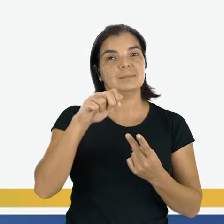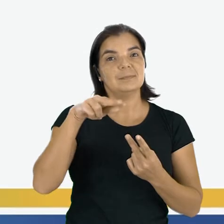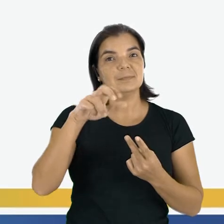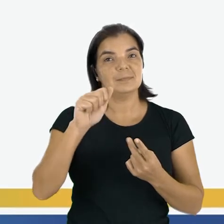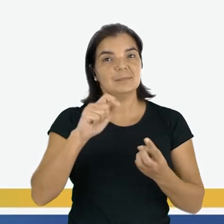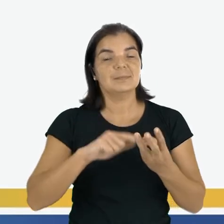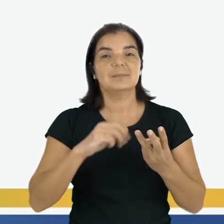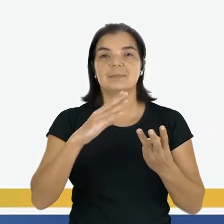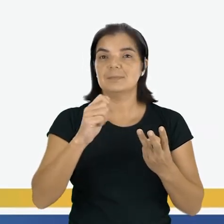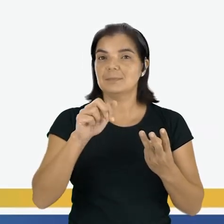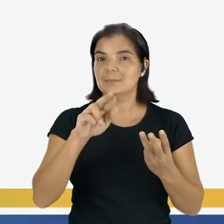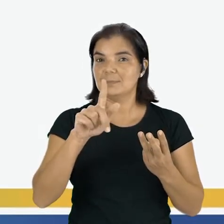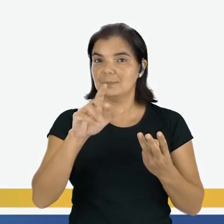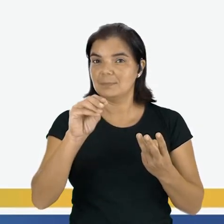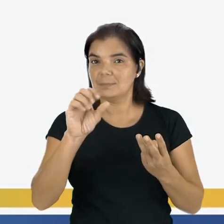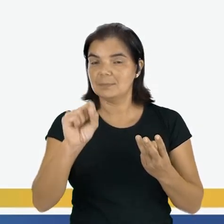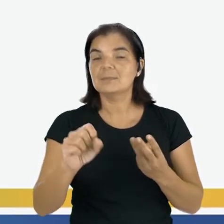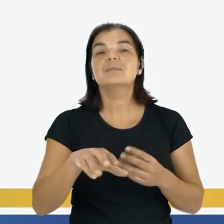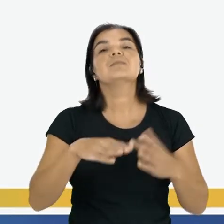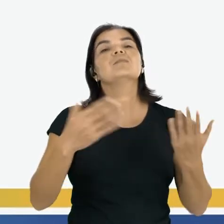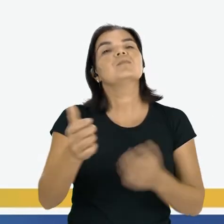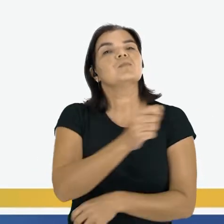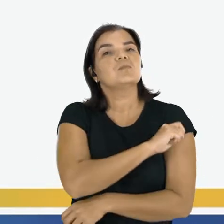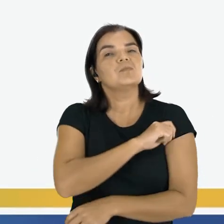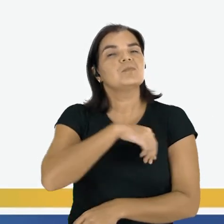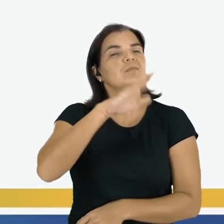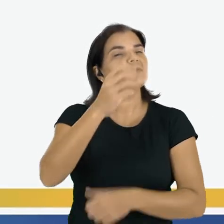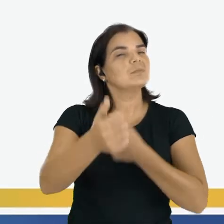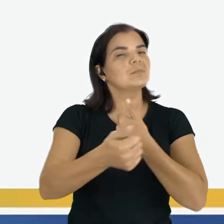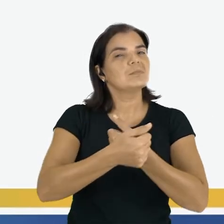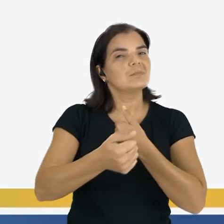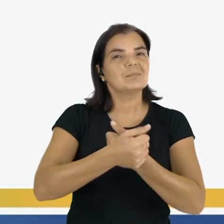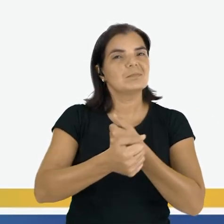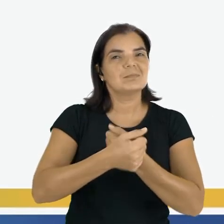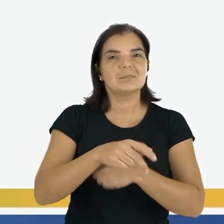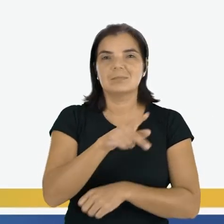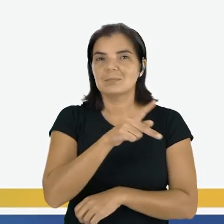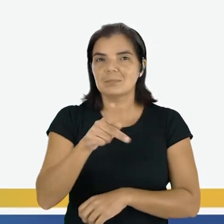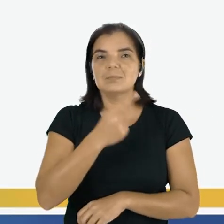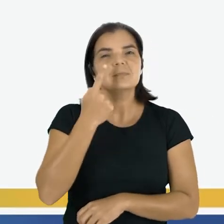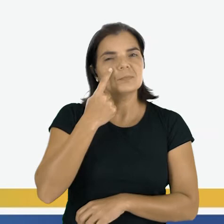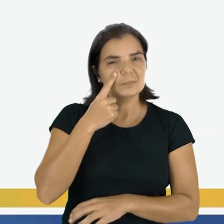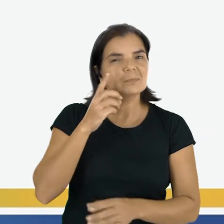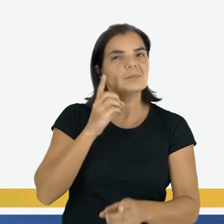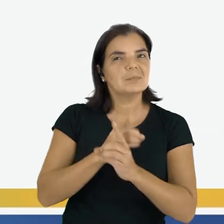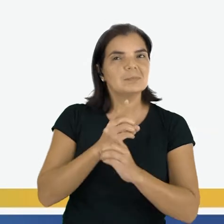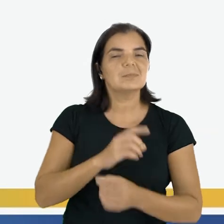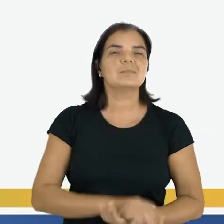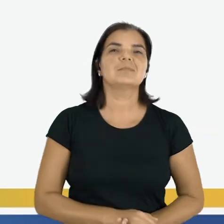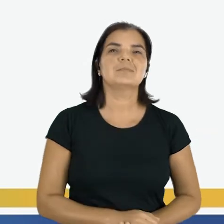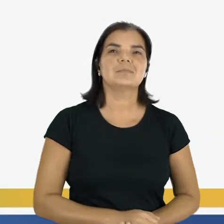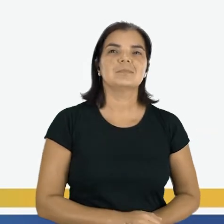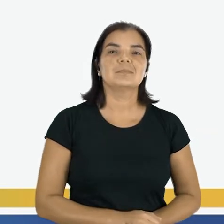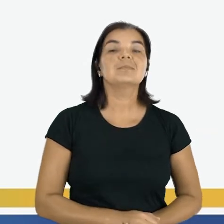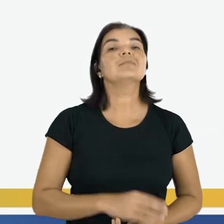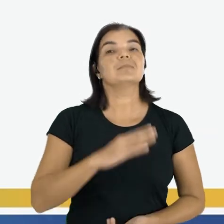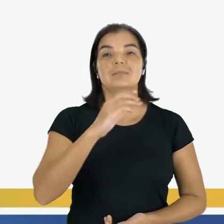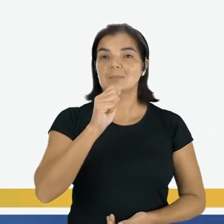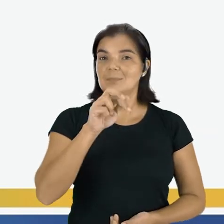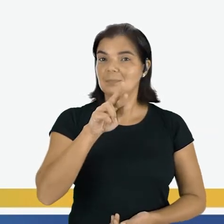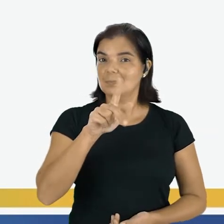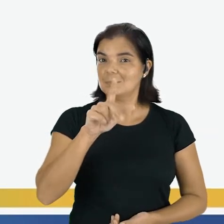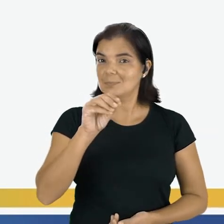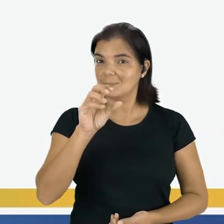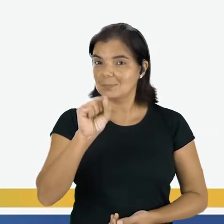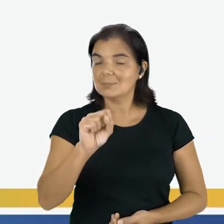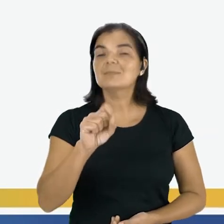e o Carlos. Qual dos alunos está mais perto da professora? Você já conseguiu localizar? Carlos.